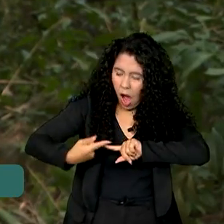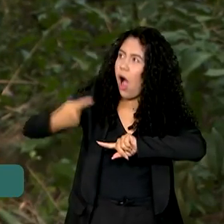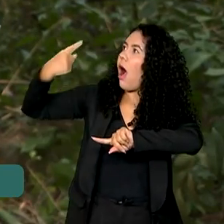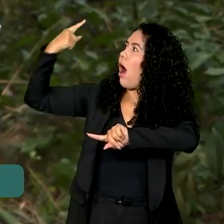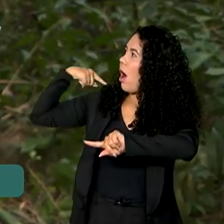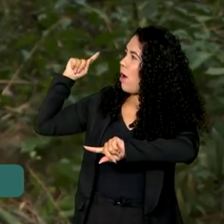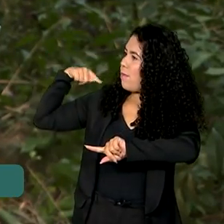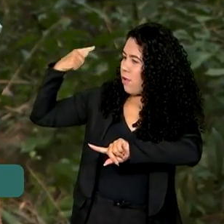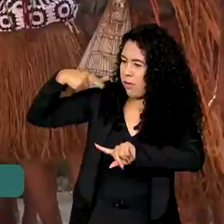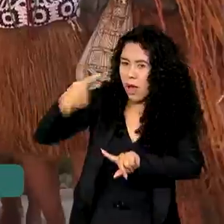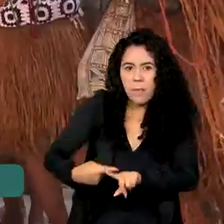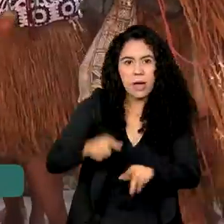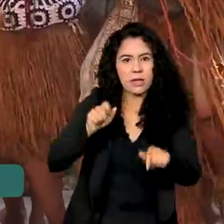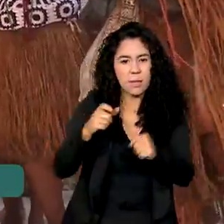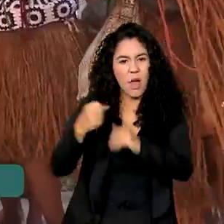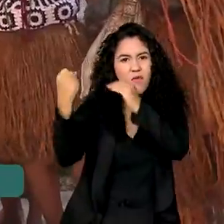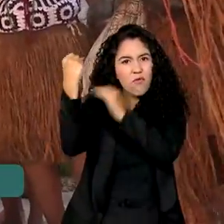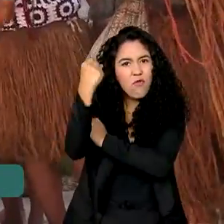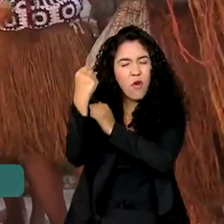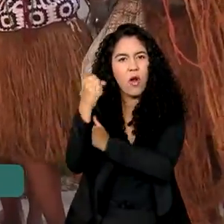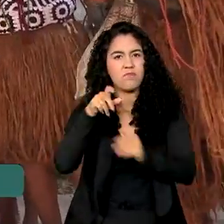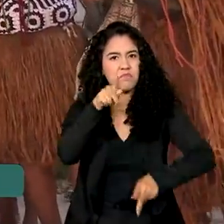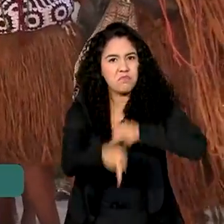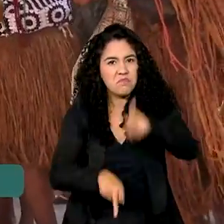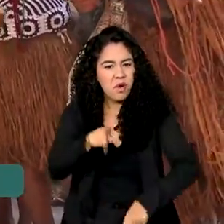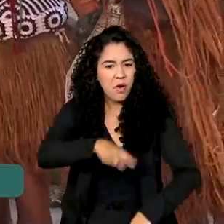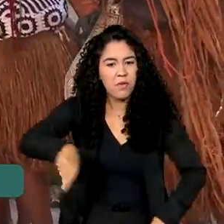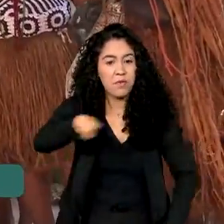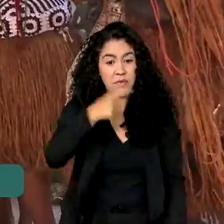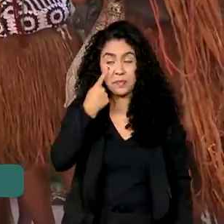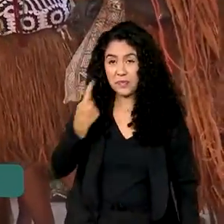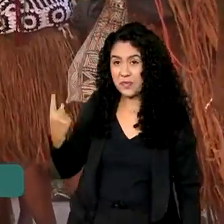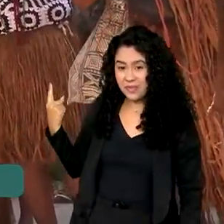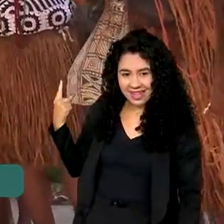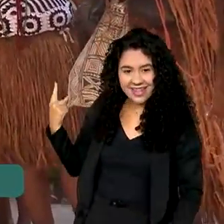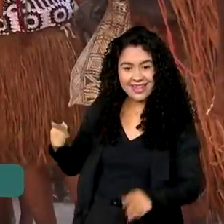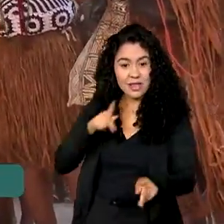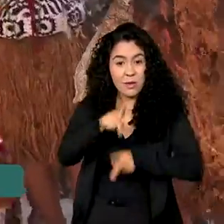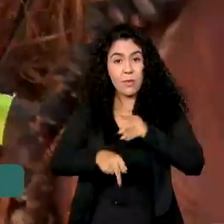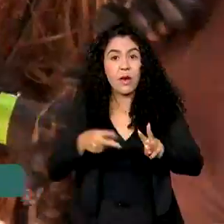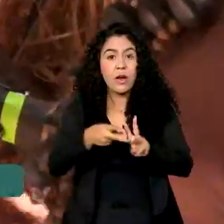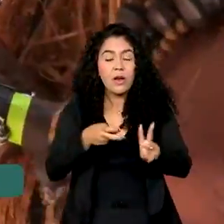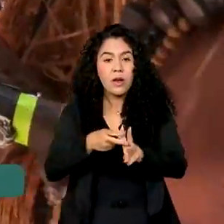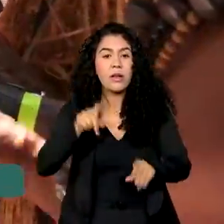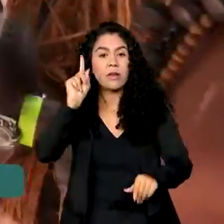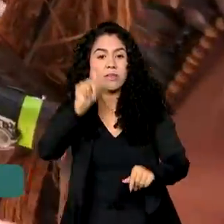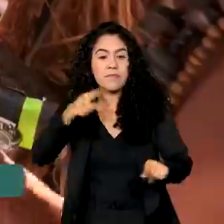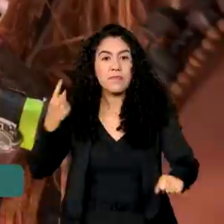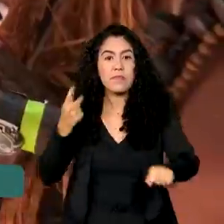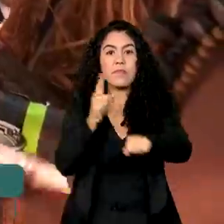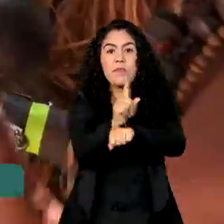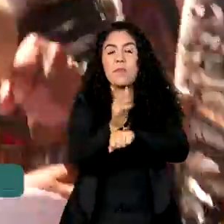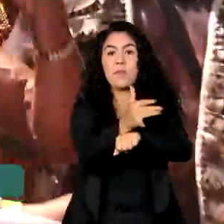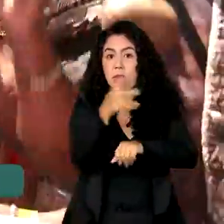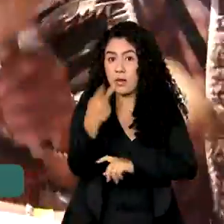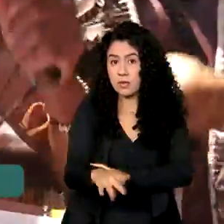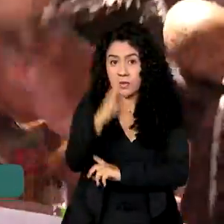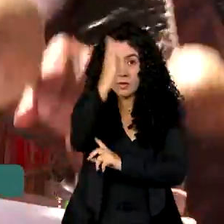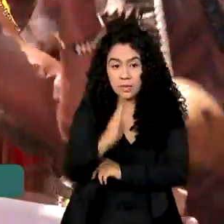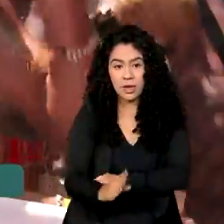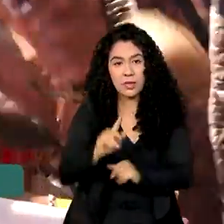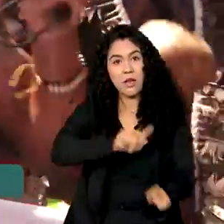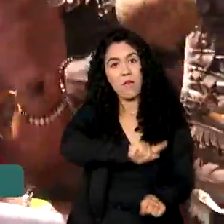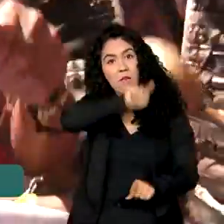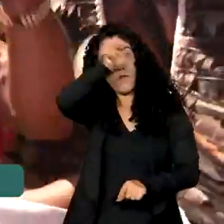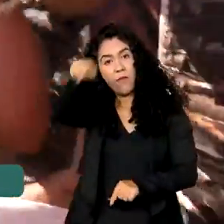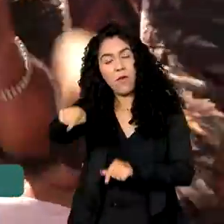força do seu povo. O retorno da relíquia foi negociado pelo embaixador do Brasil na Dinamarca, que levou